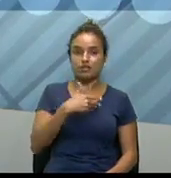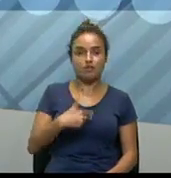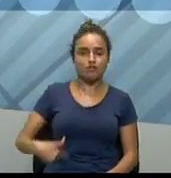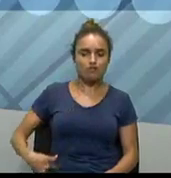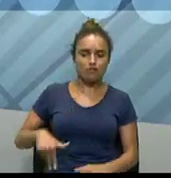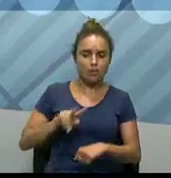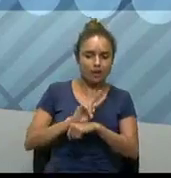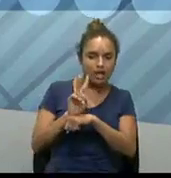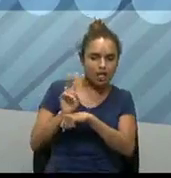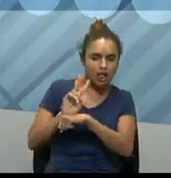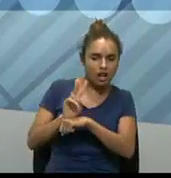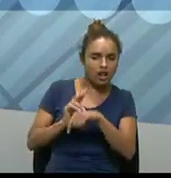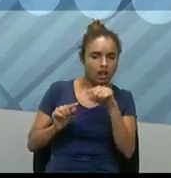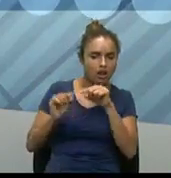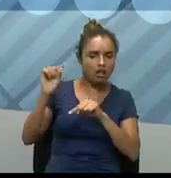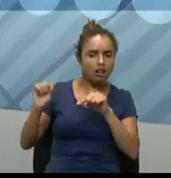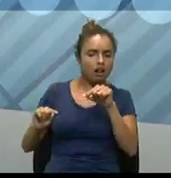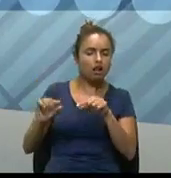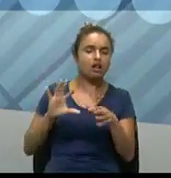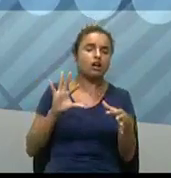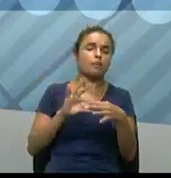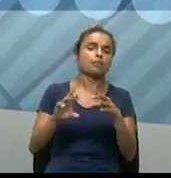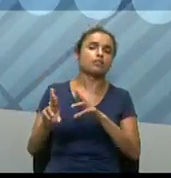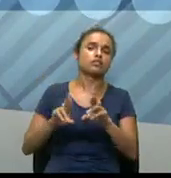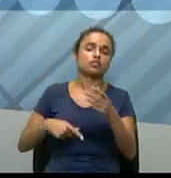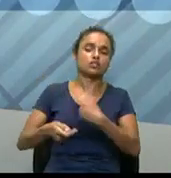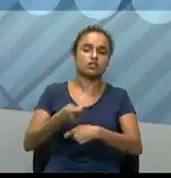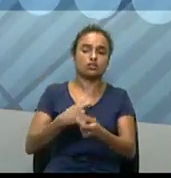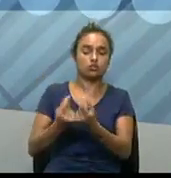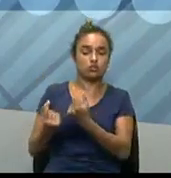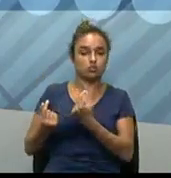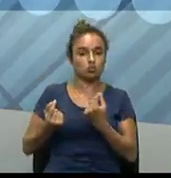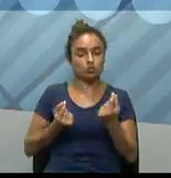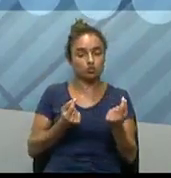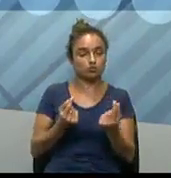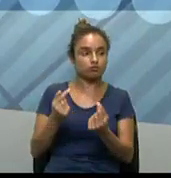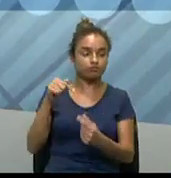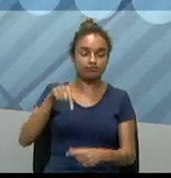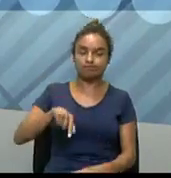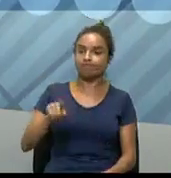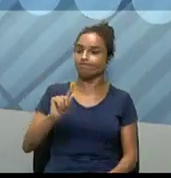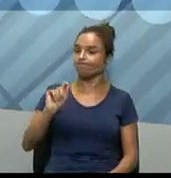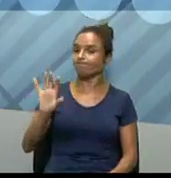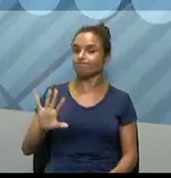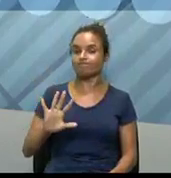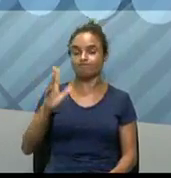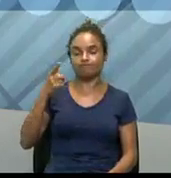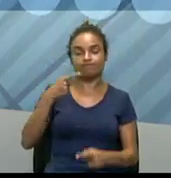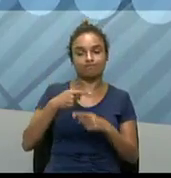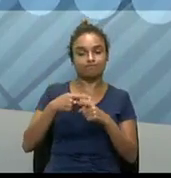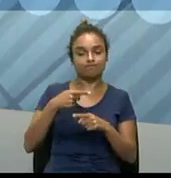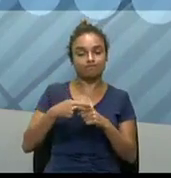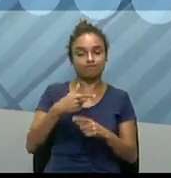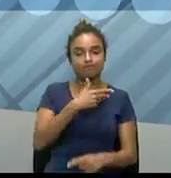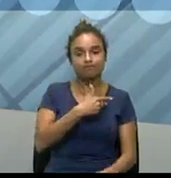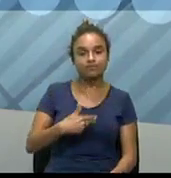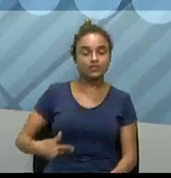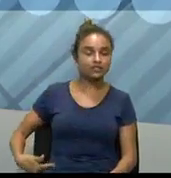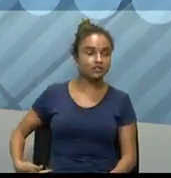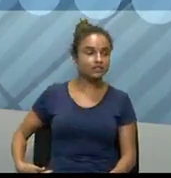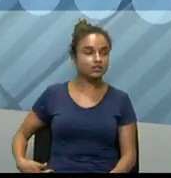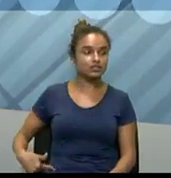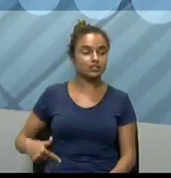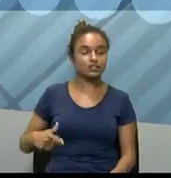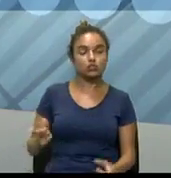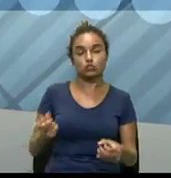alguma intervenção. No caso das bitcoins, ela não acontece, até porque o governo, né? E aí